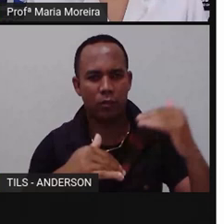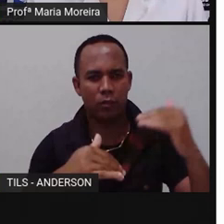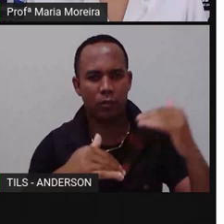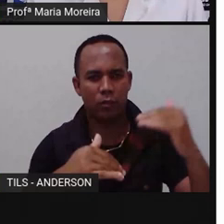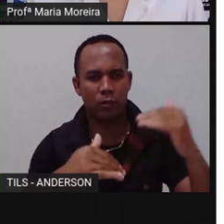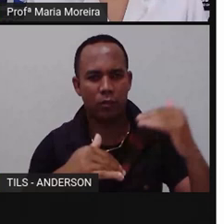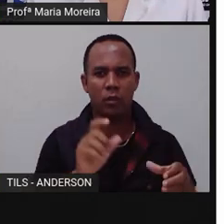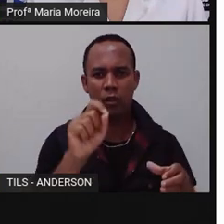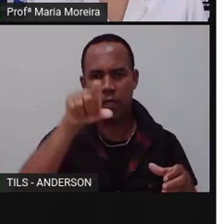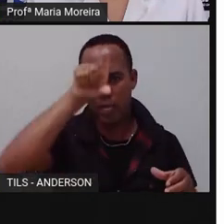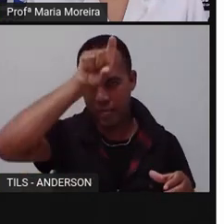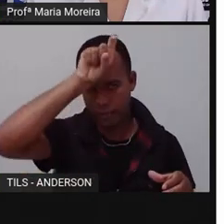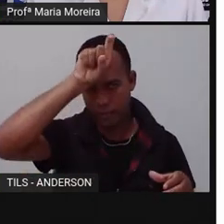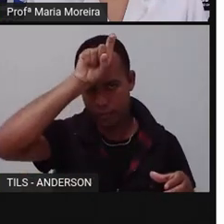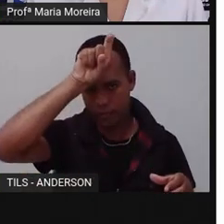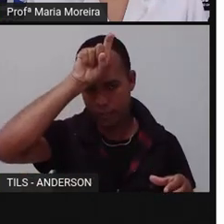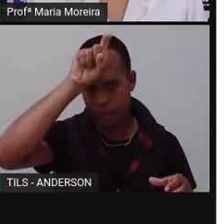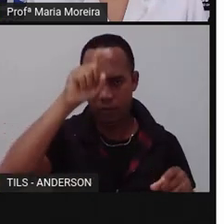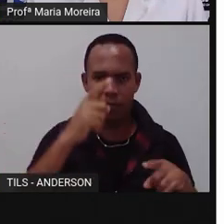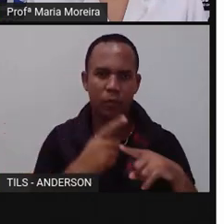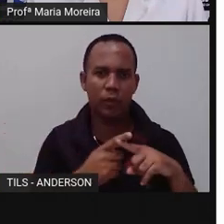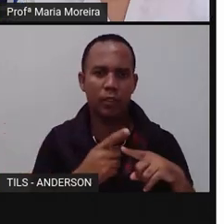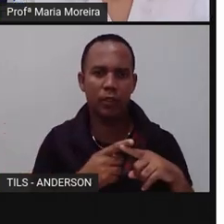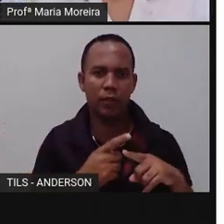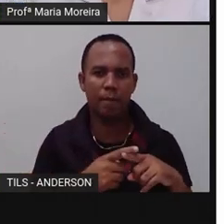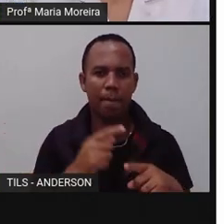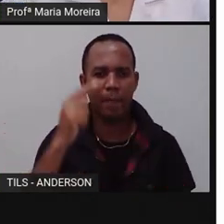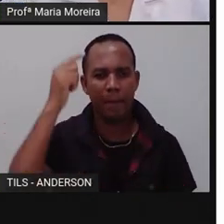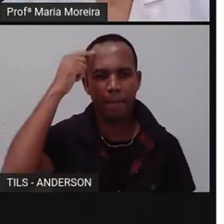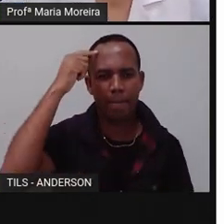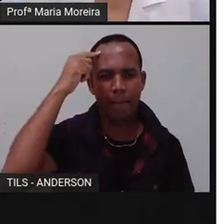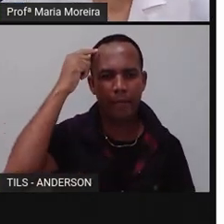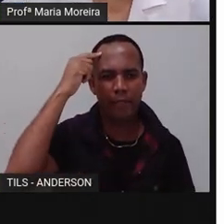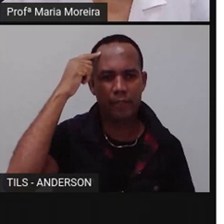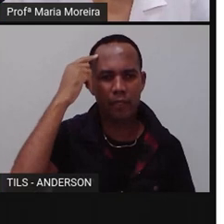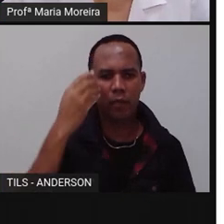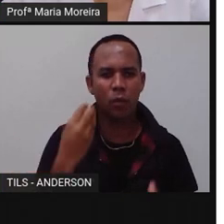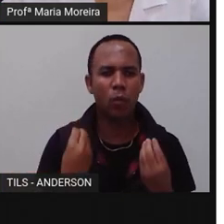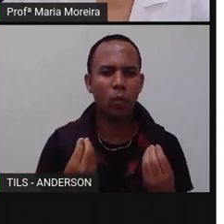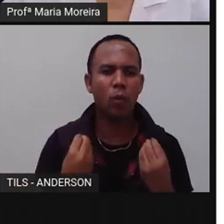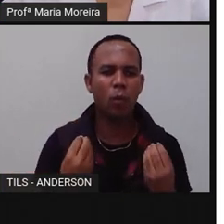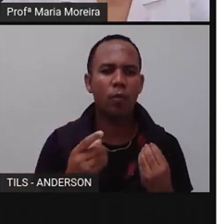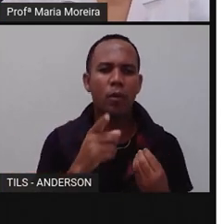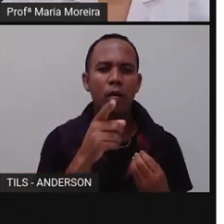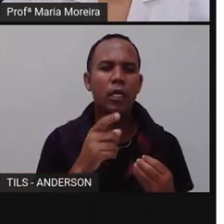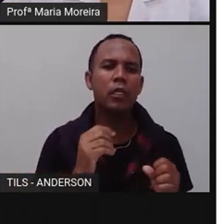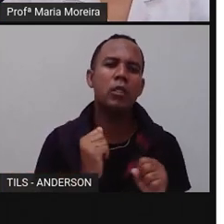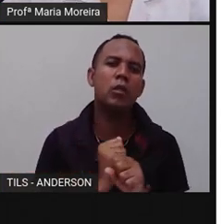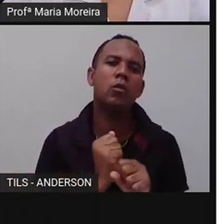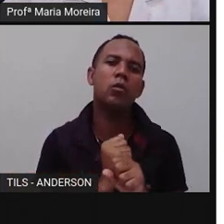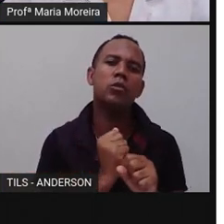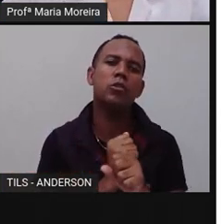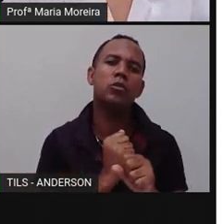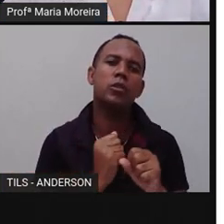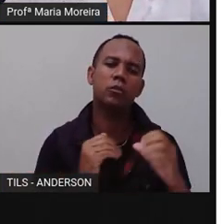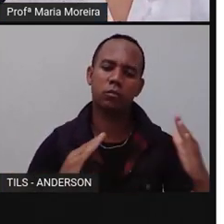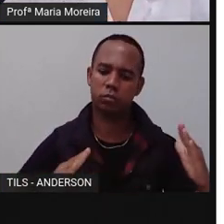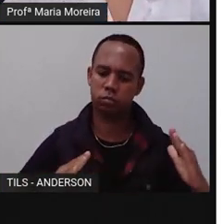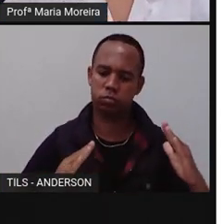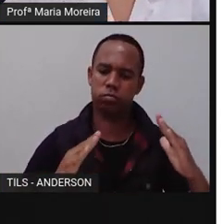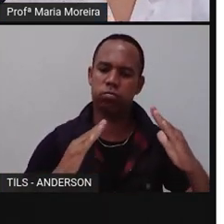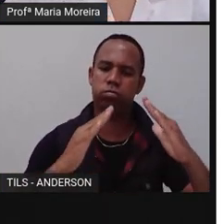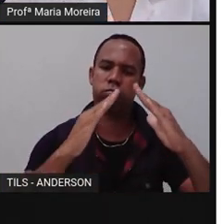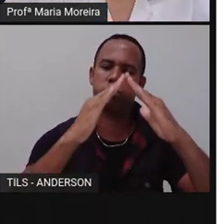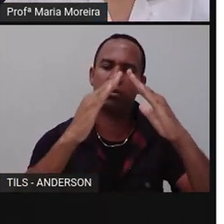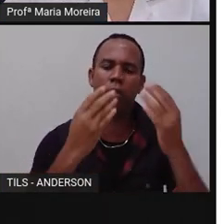a civilização egípcia. Por quê? Porque a gente pensa assim, como é que eles conseguiram construir aquelas pirâmides? E aí, esfinge de